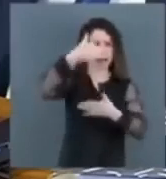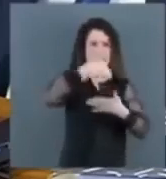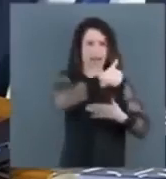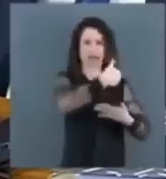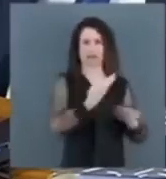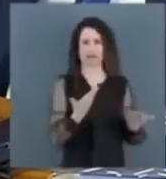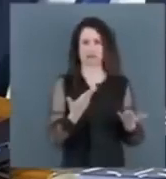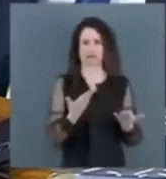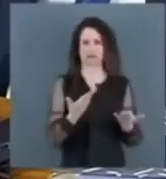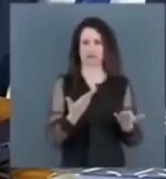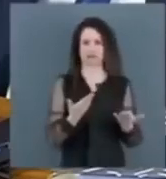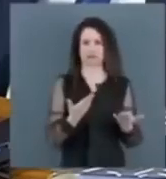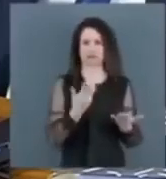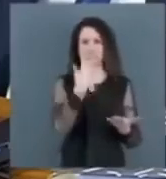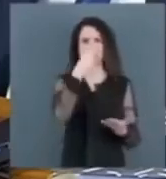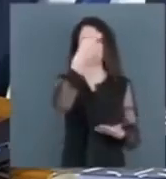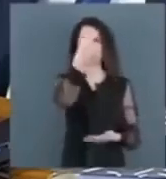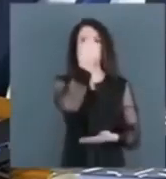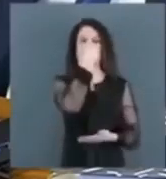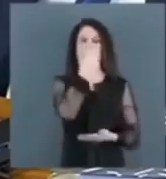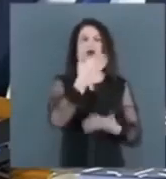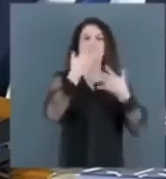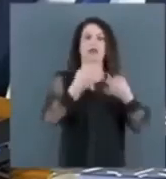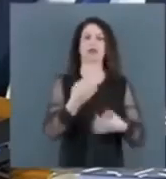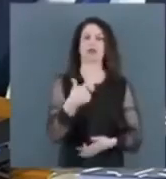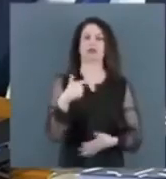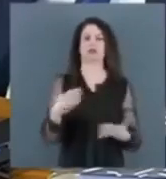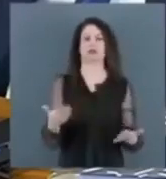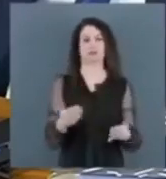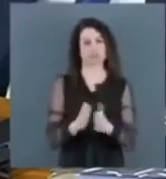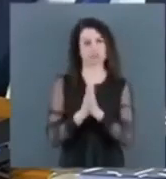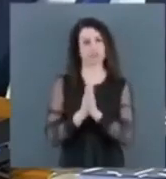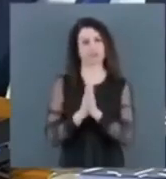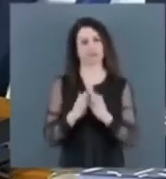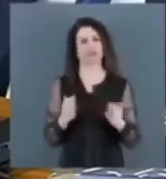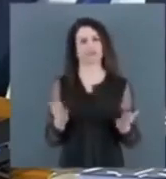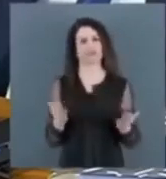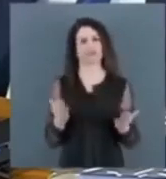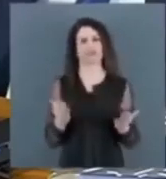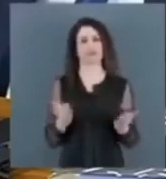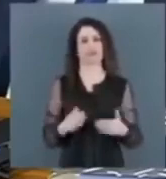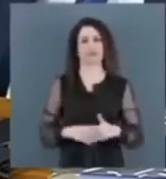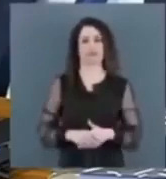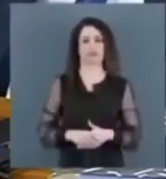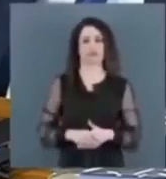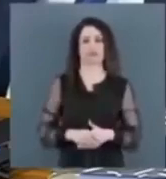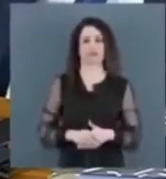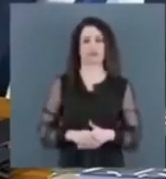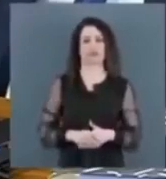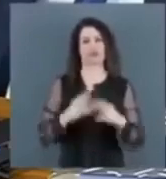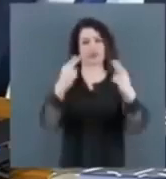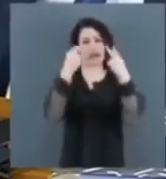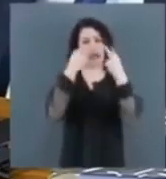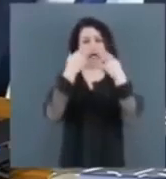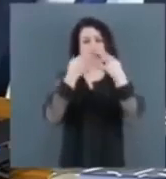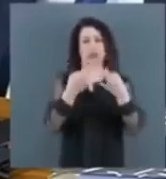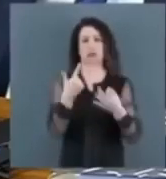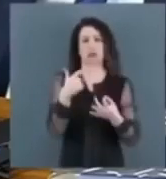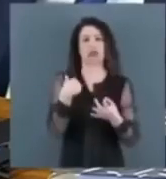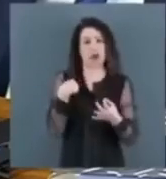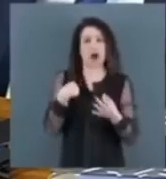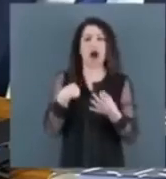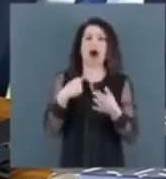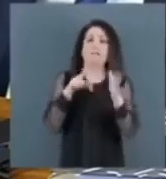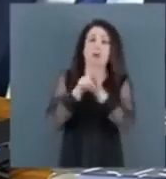porque o ministro não está prestando atenção. É, ele não está prestando atenção, a pergunta é para ele.